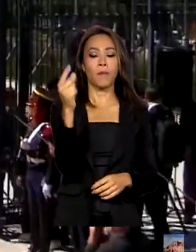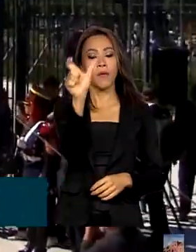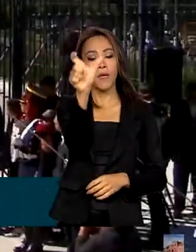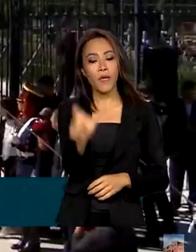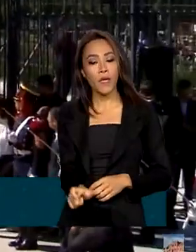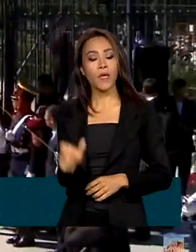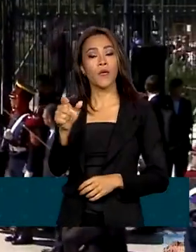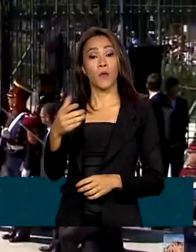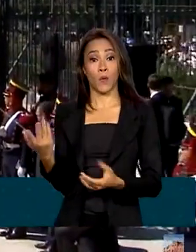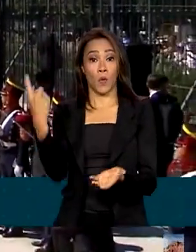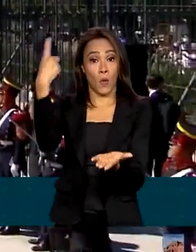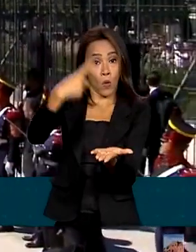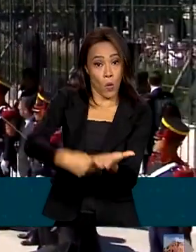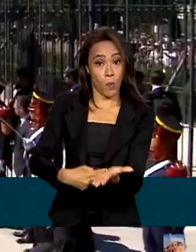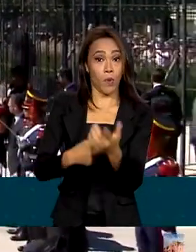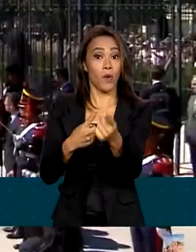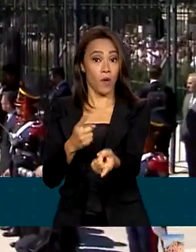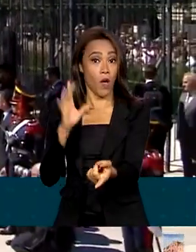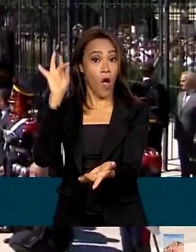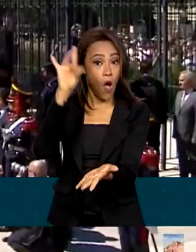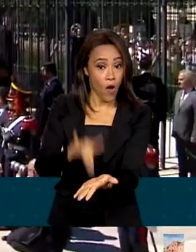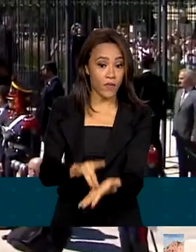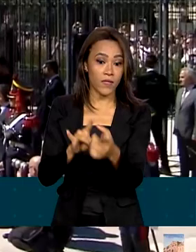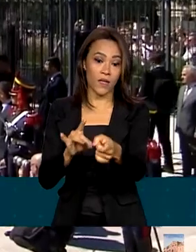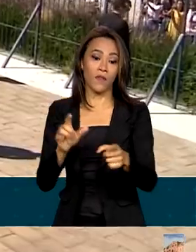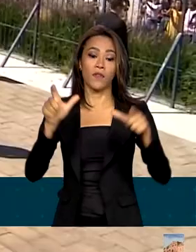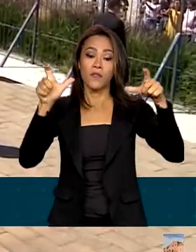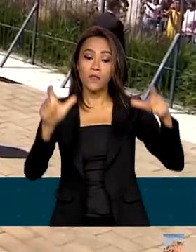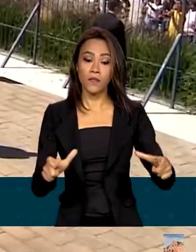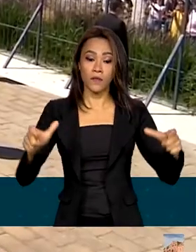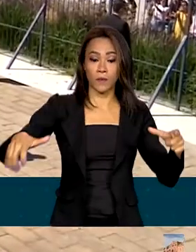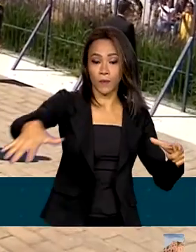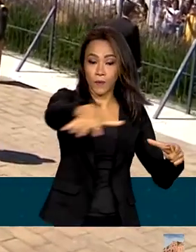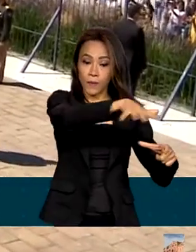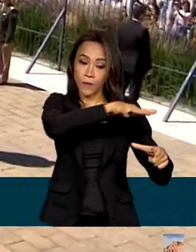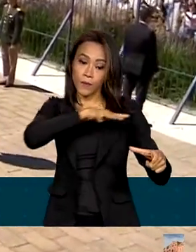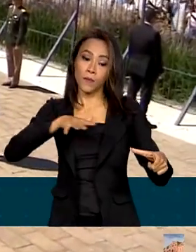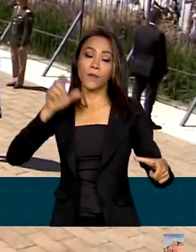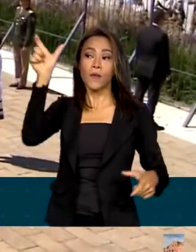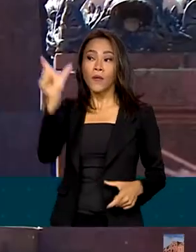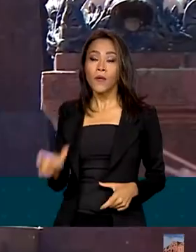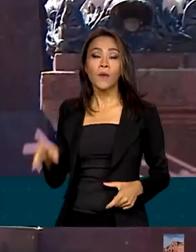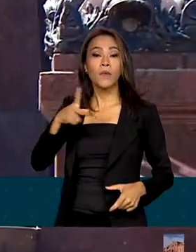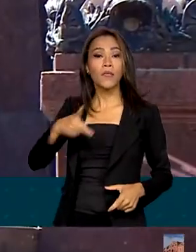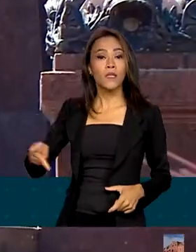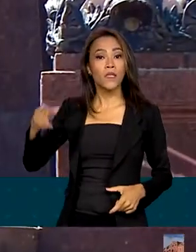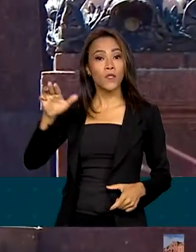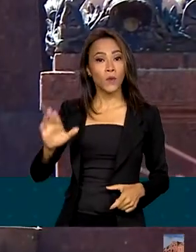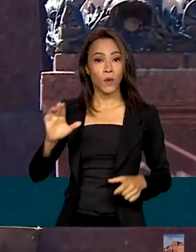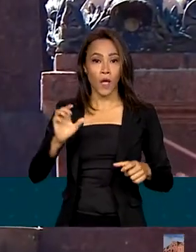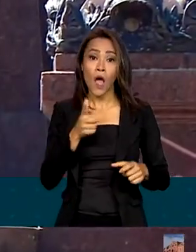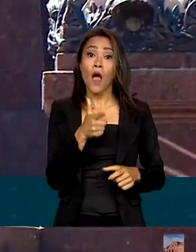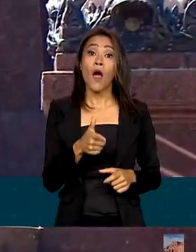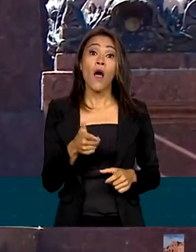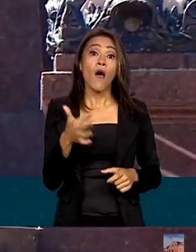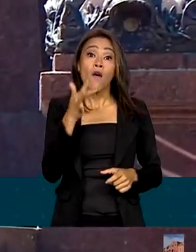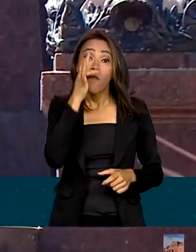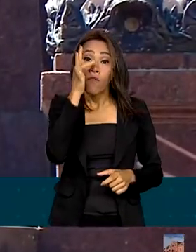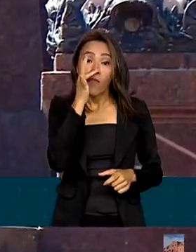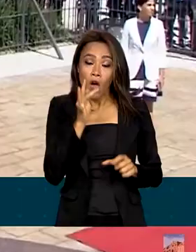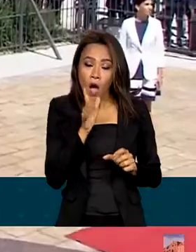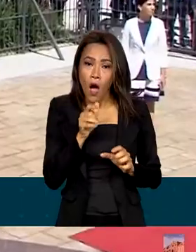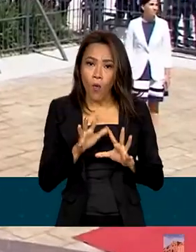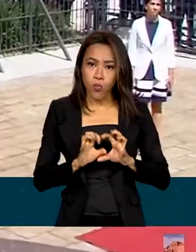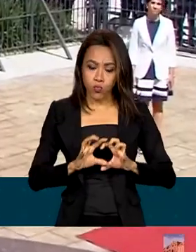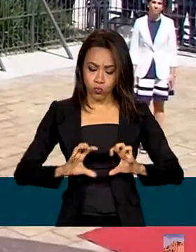presidente Lula em solo argentino foi na Praça San Martín. O presidente Lula fez uma oferenda floral ao grande herói